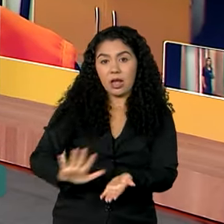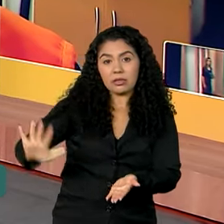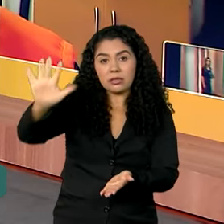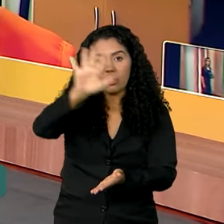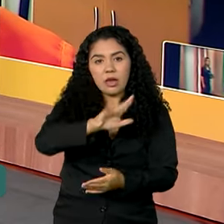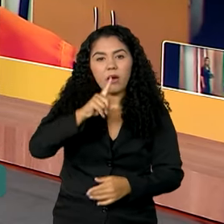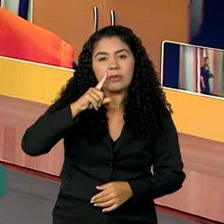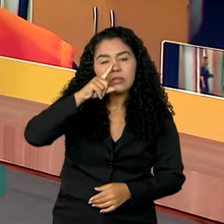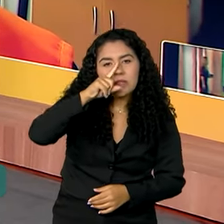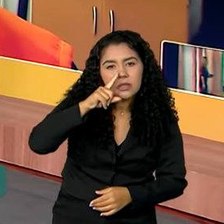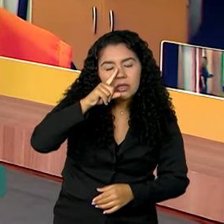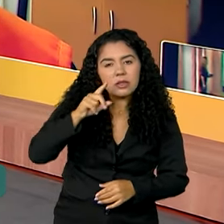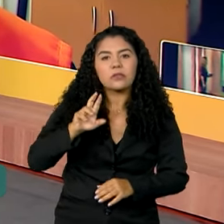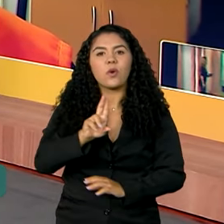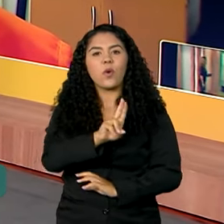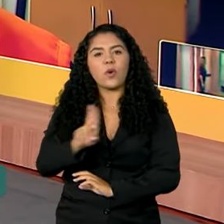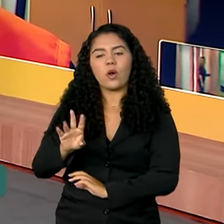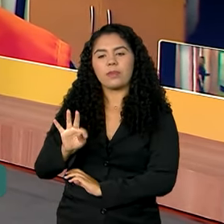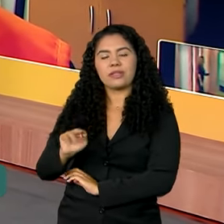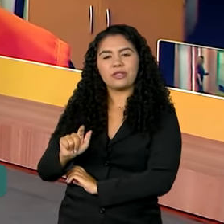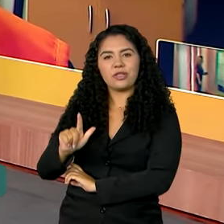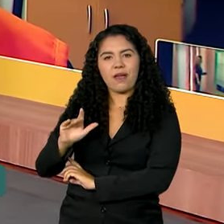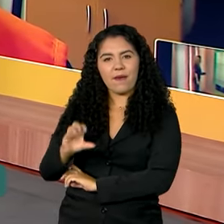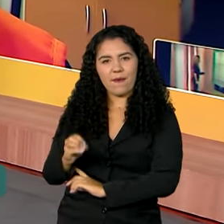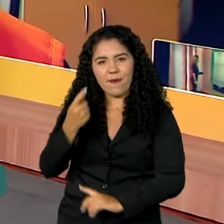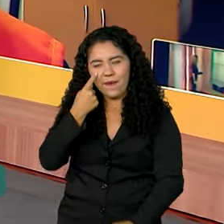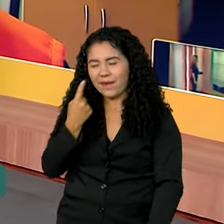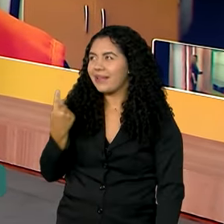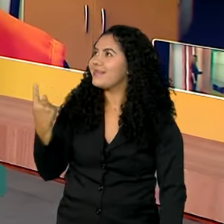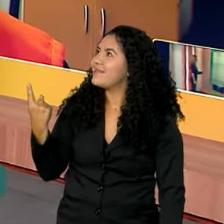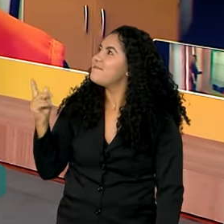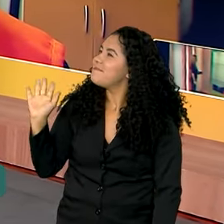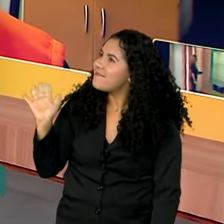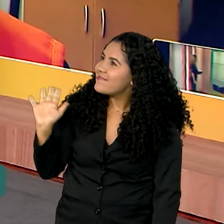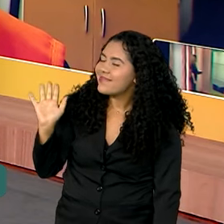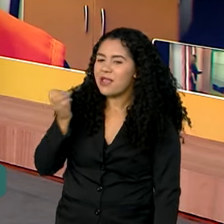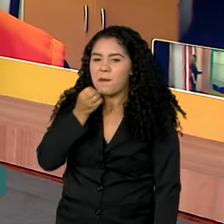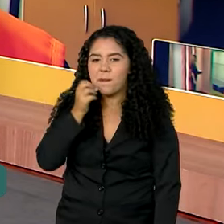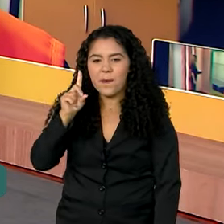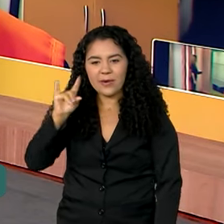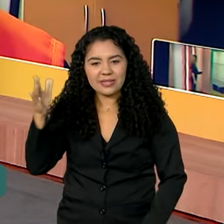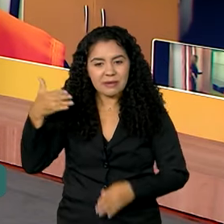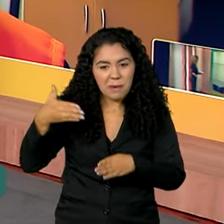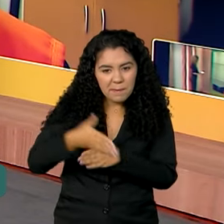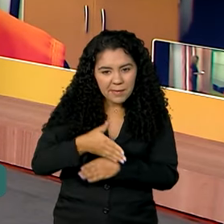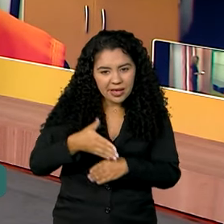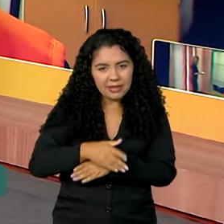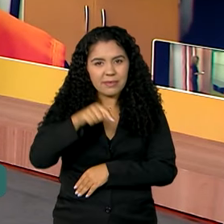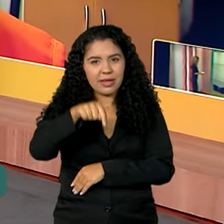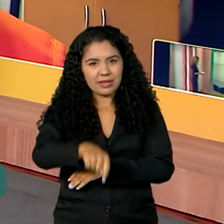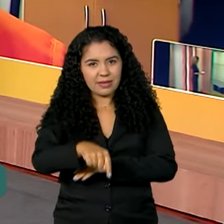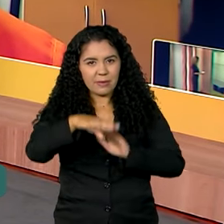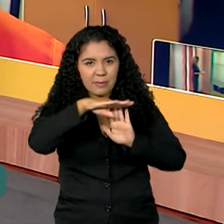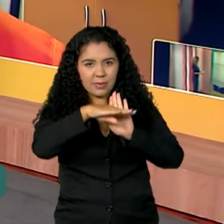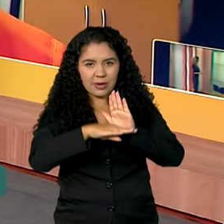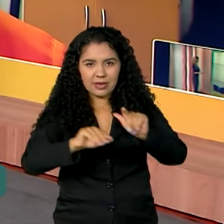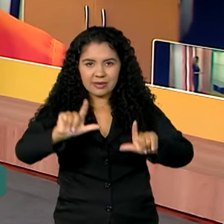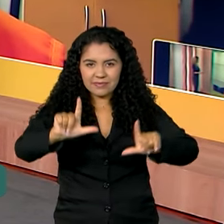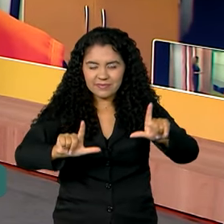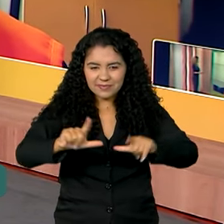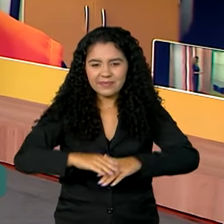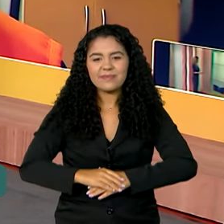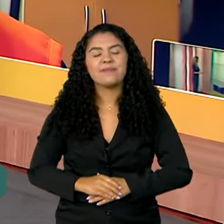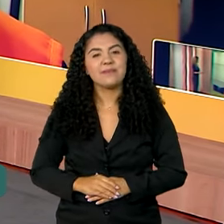Desastres, Tiago Molina. Bom dia, Tiago. Muito obrigada por participar aqui do Brasil em Dia. Bom